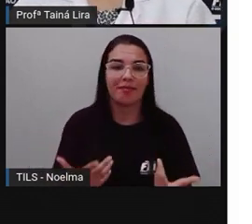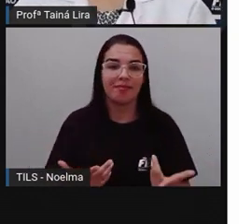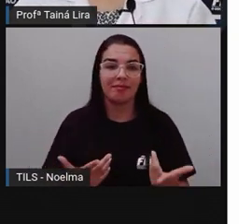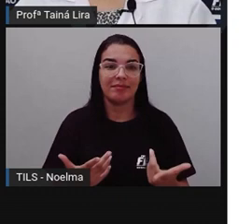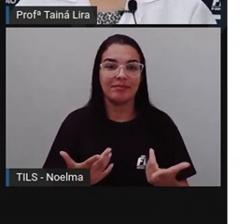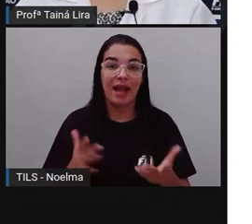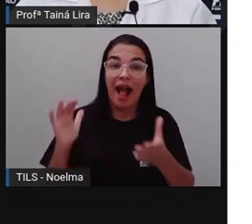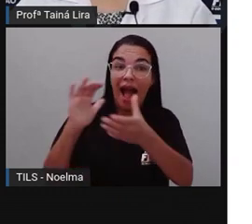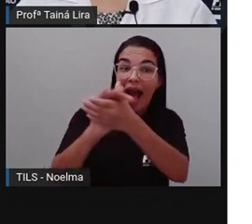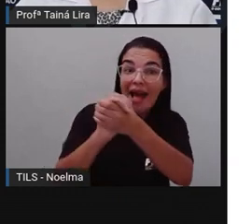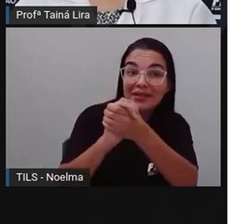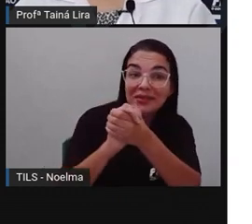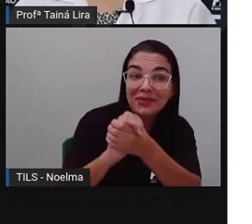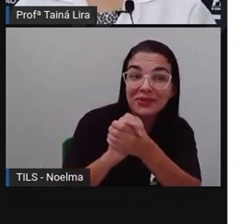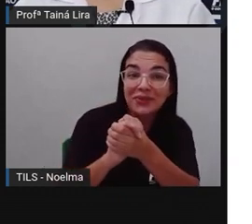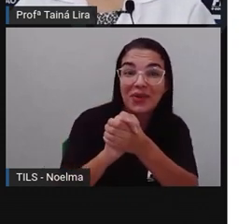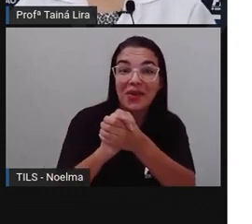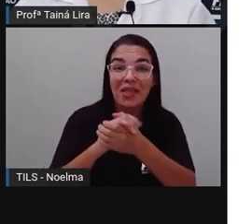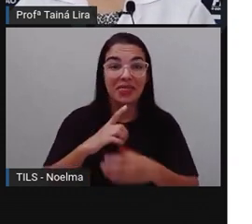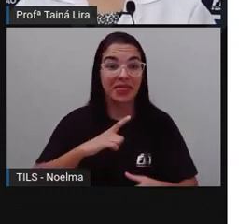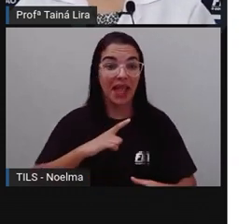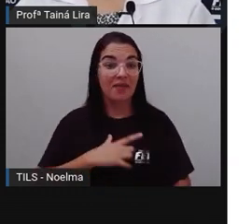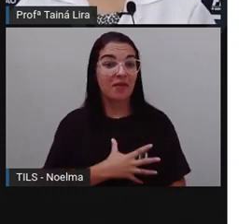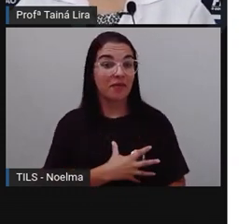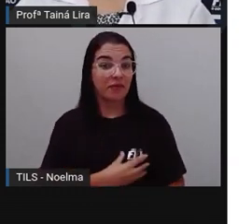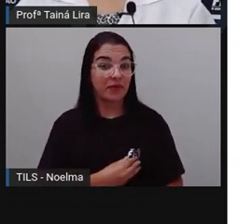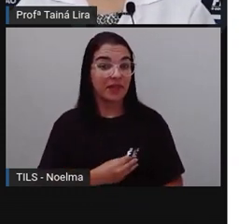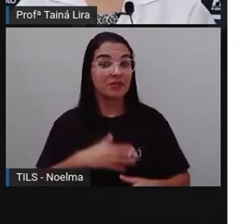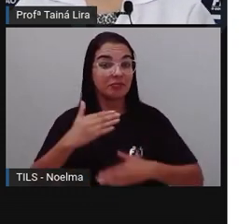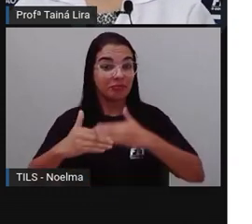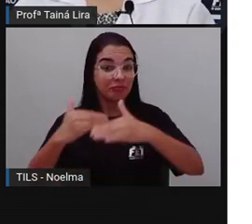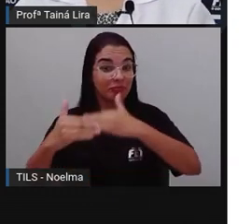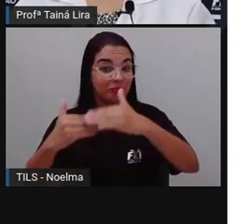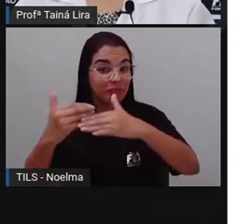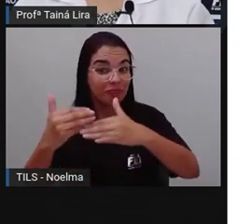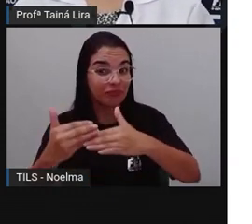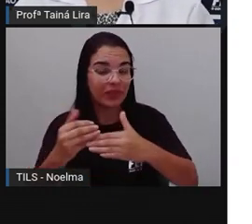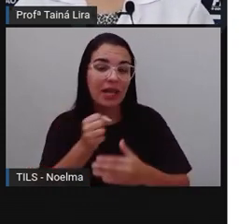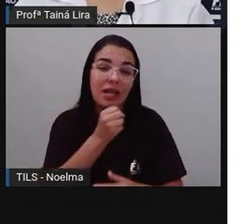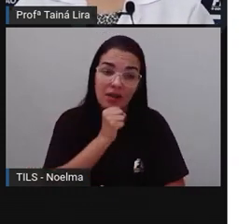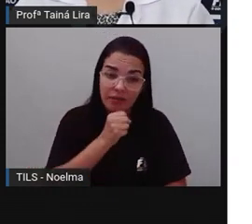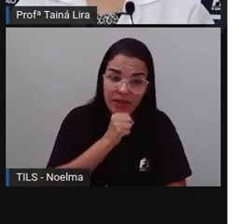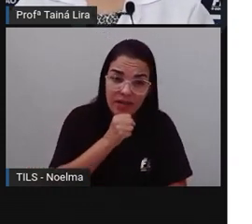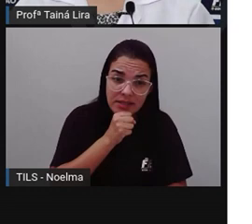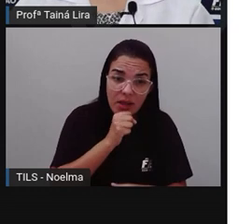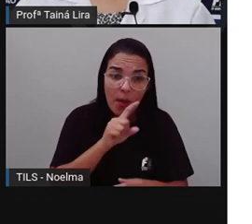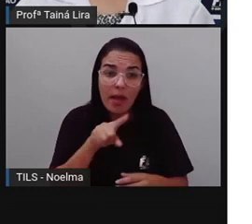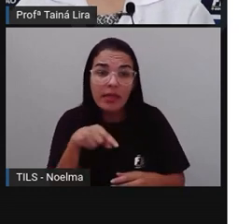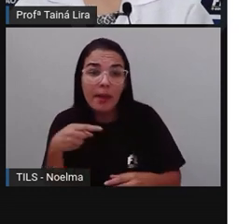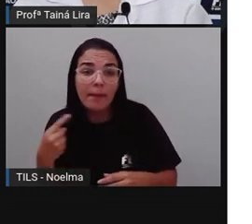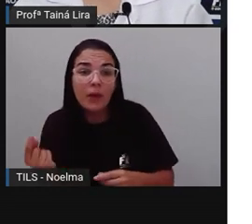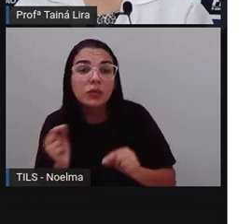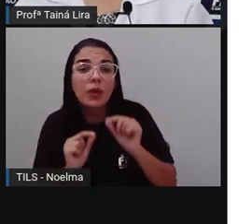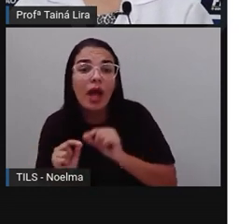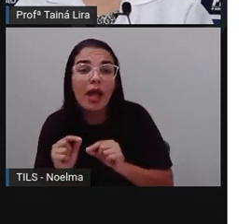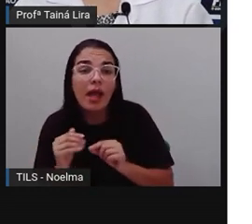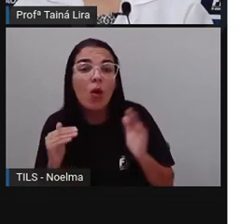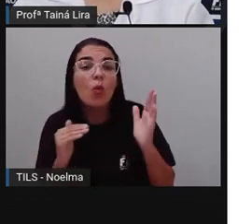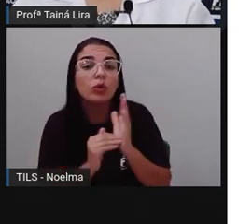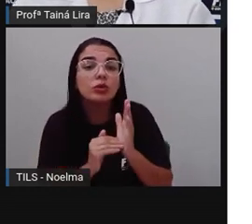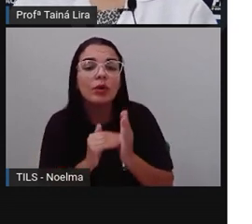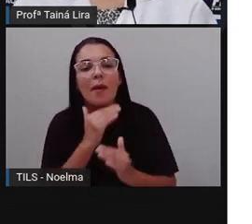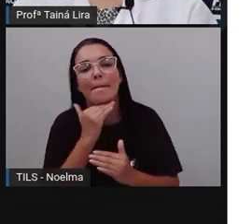Ele se casou, teve filhos, olha lá, Ele envelheceu e morreu, tá bom?